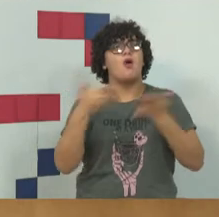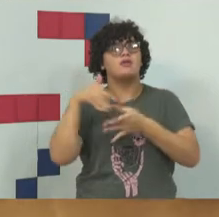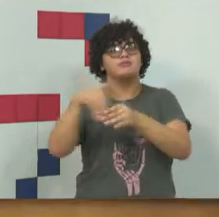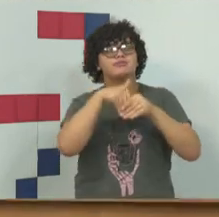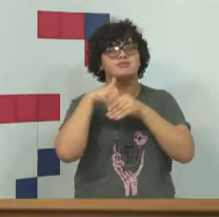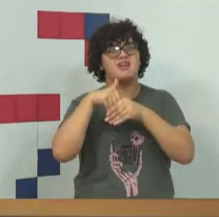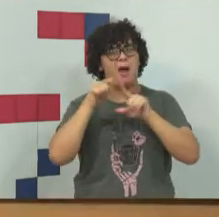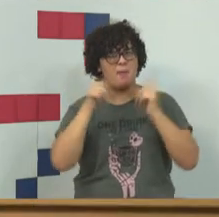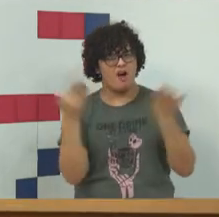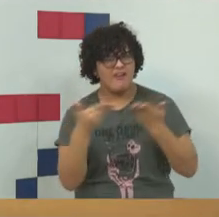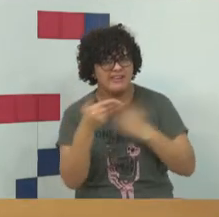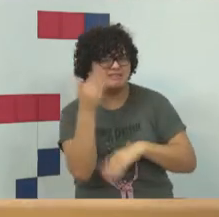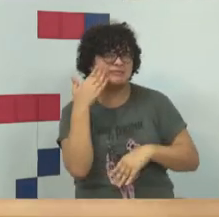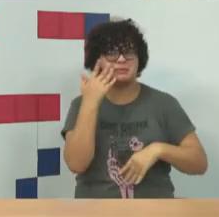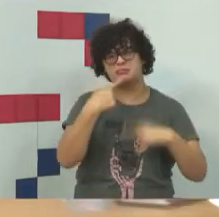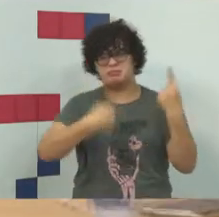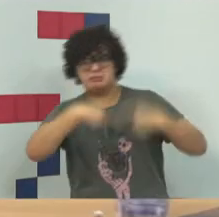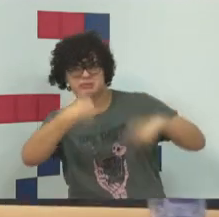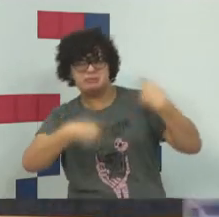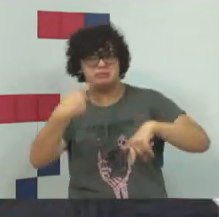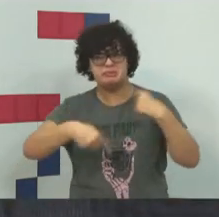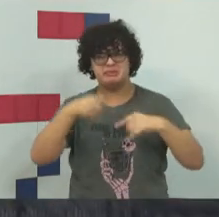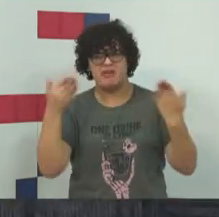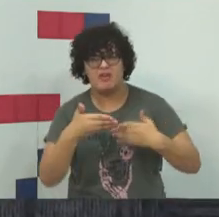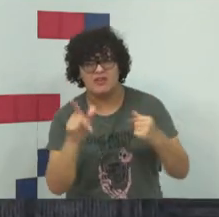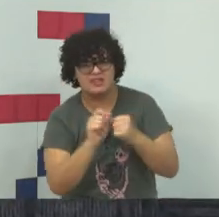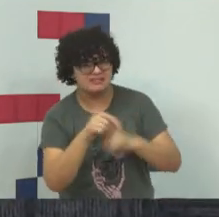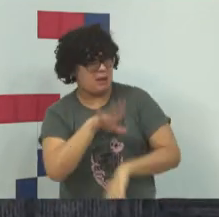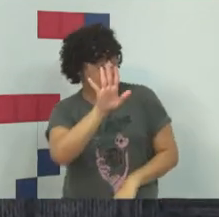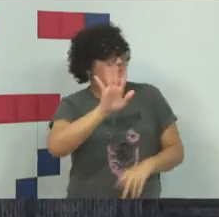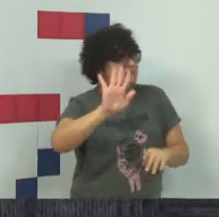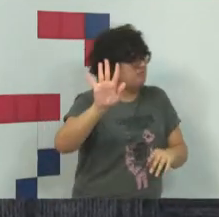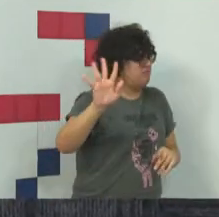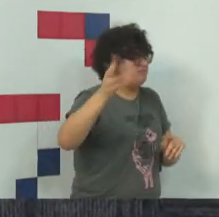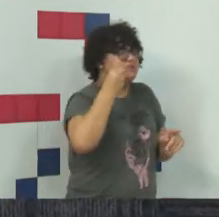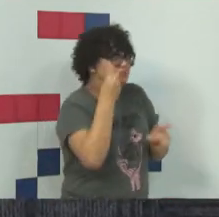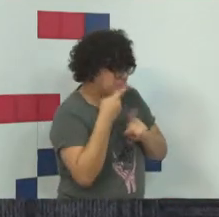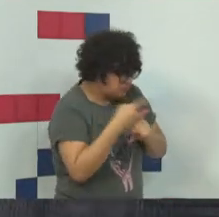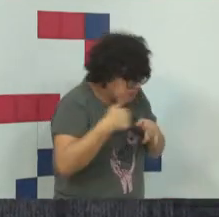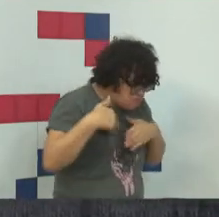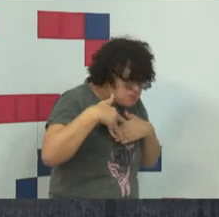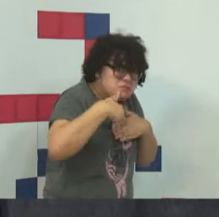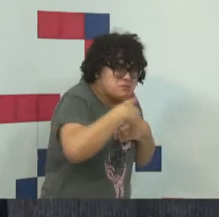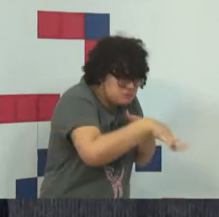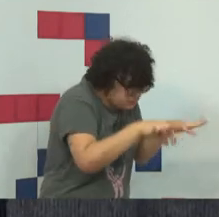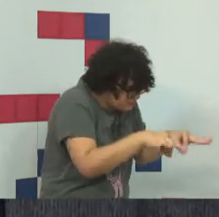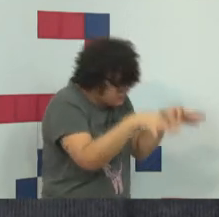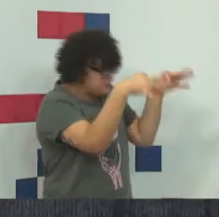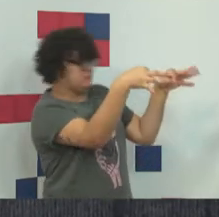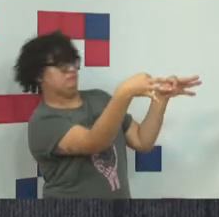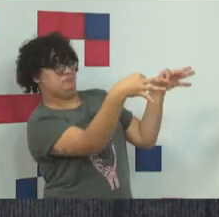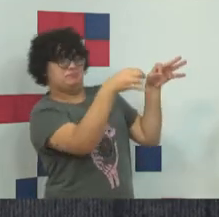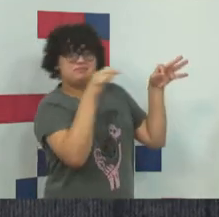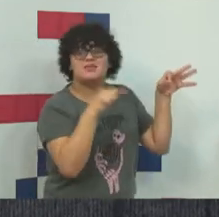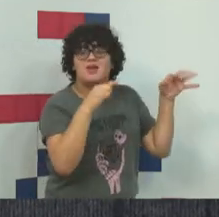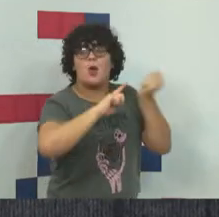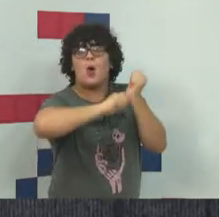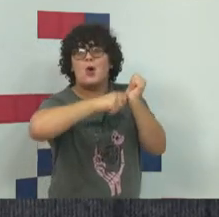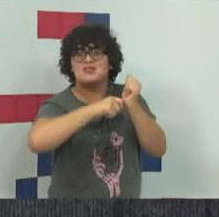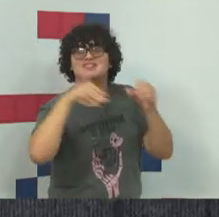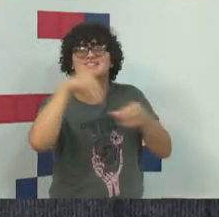E eu fiz o debate e eu fui procurar no Código Eleitoral, à Lei 4.737,